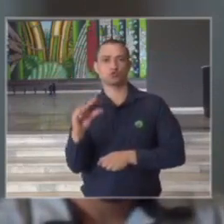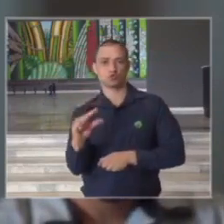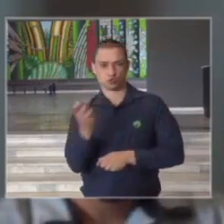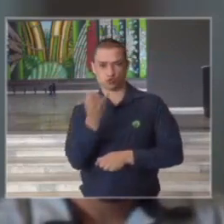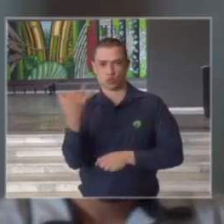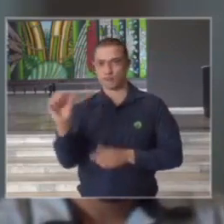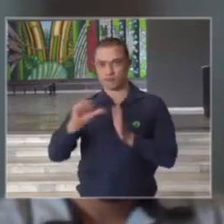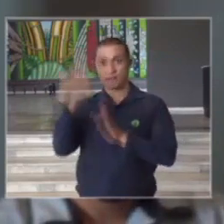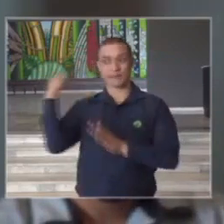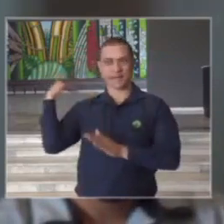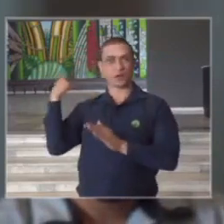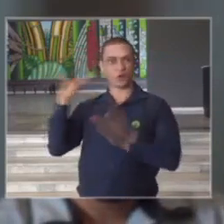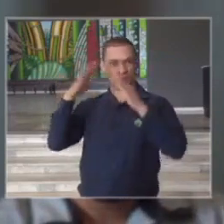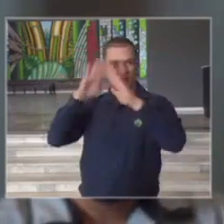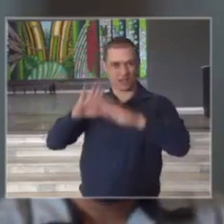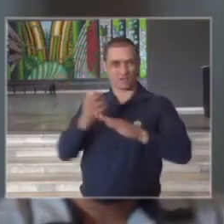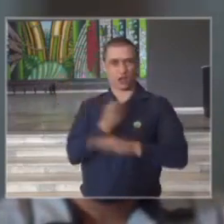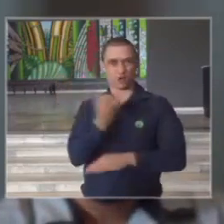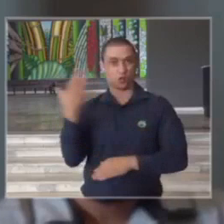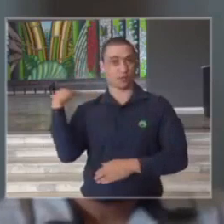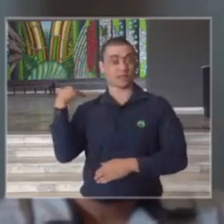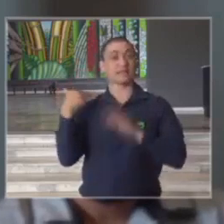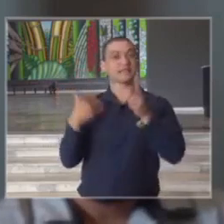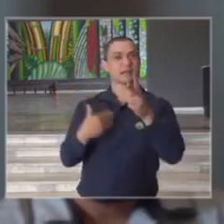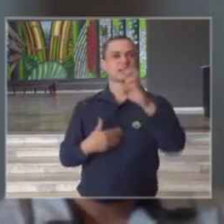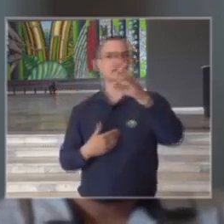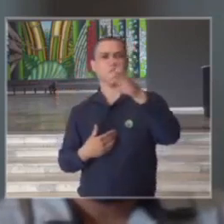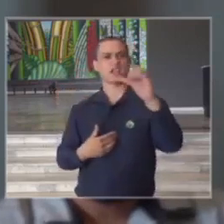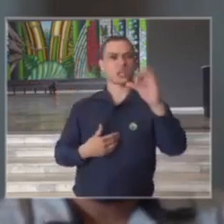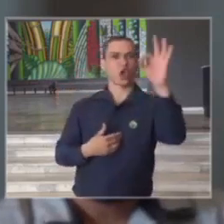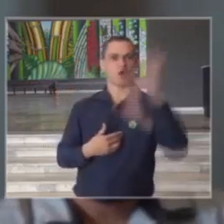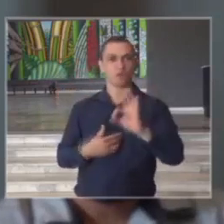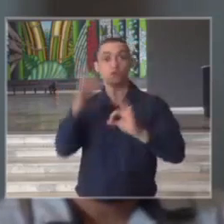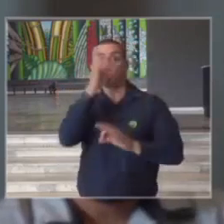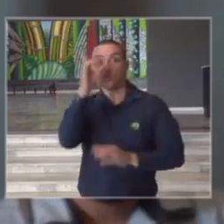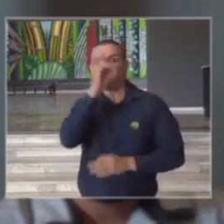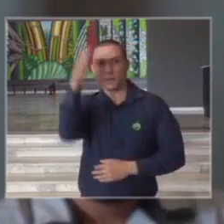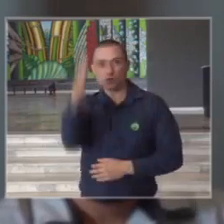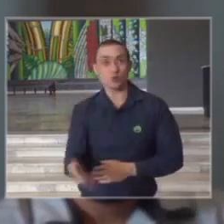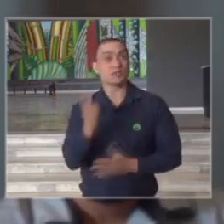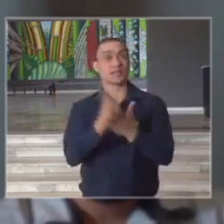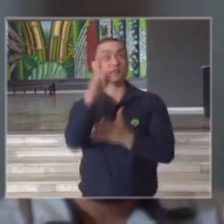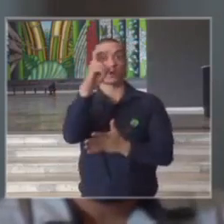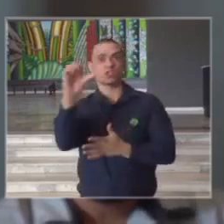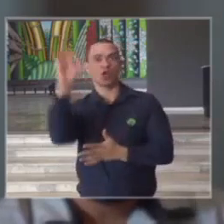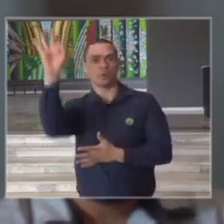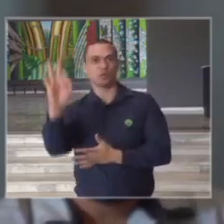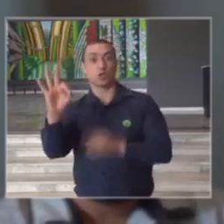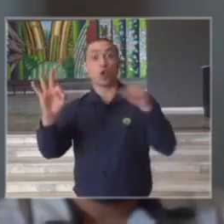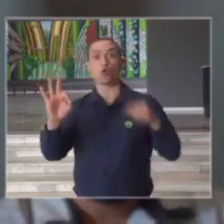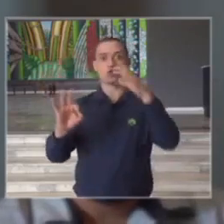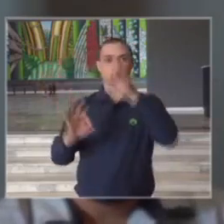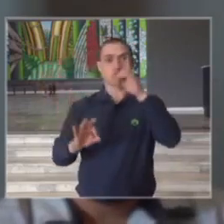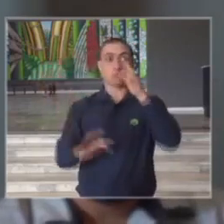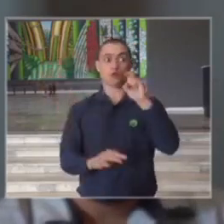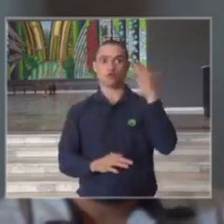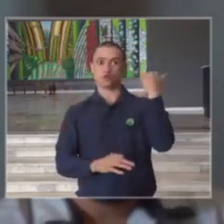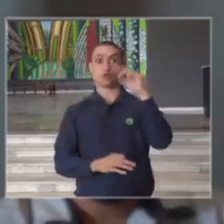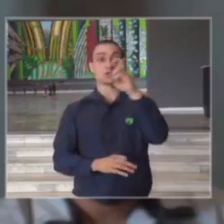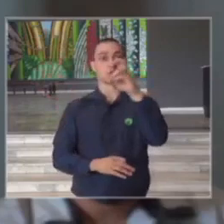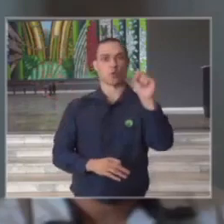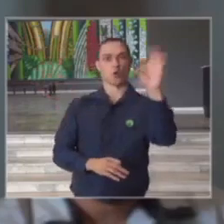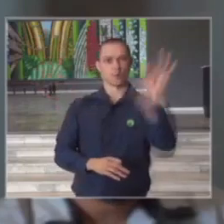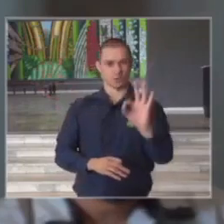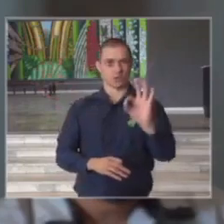isolamento desde o começo da quarentena o índice era de 59% sempre aos domingos e nesse domingo foi 58% um número que